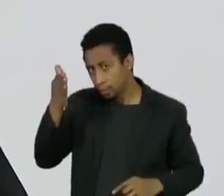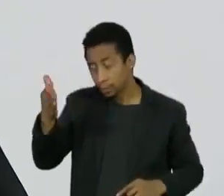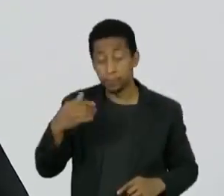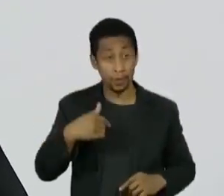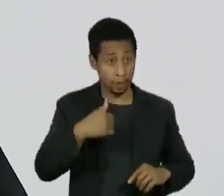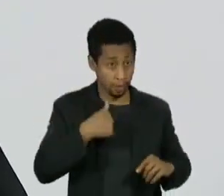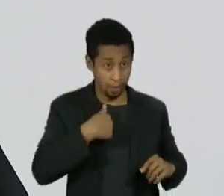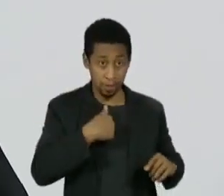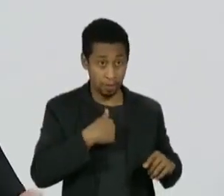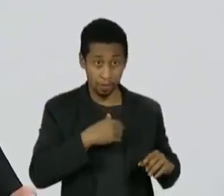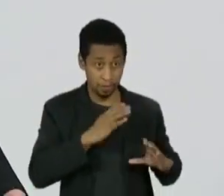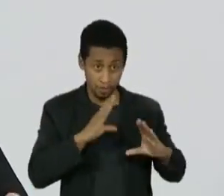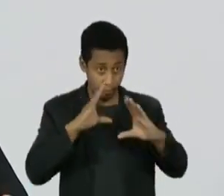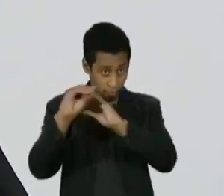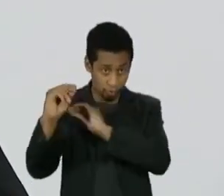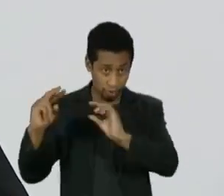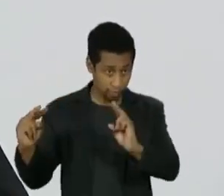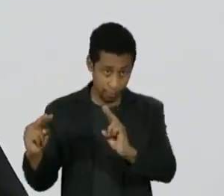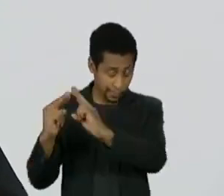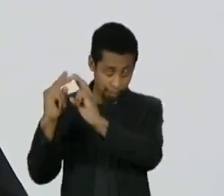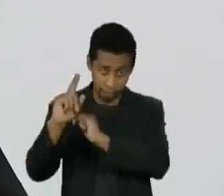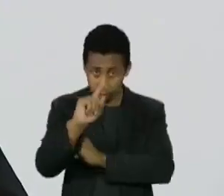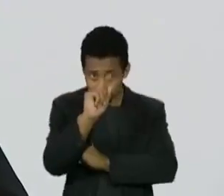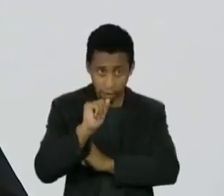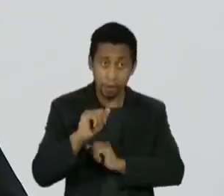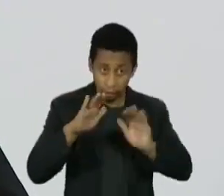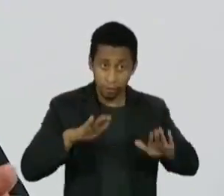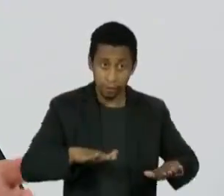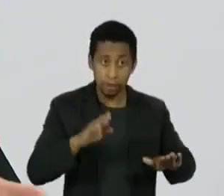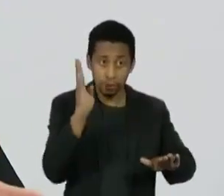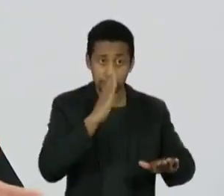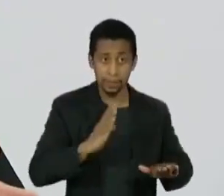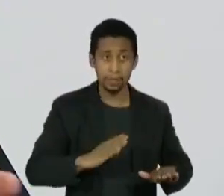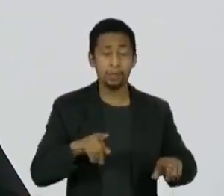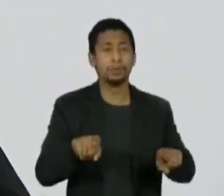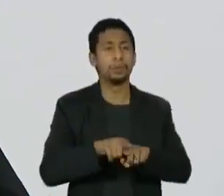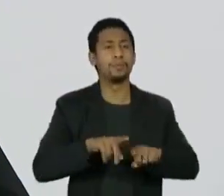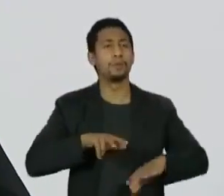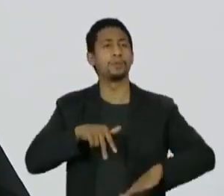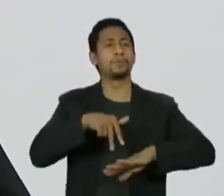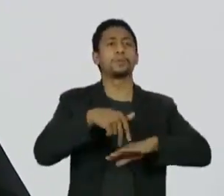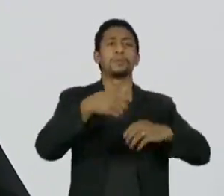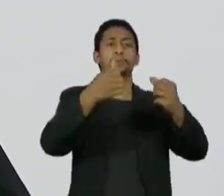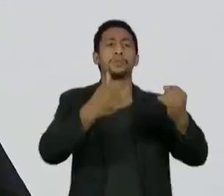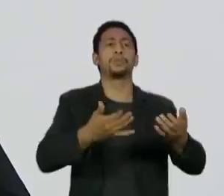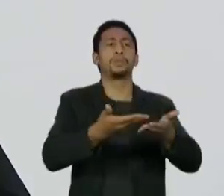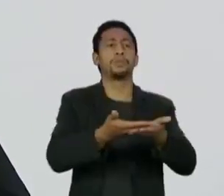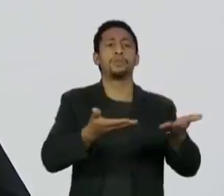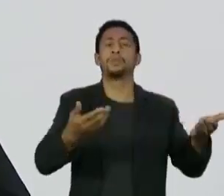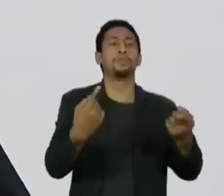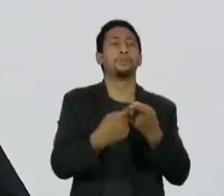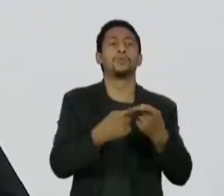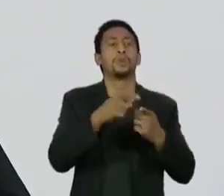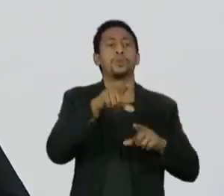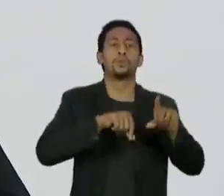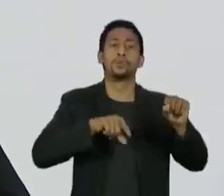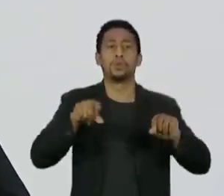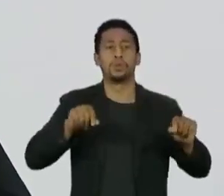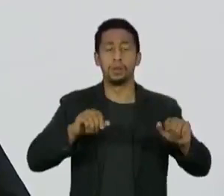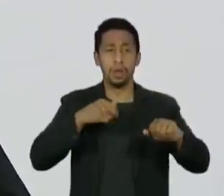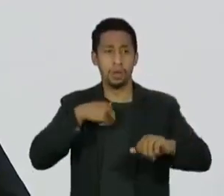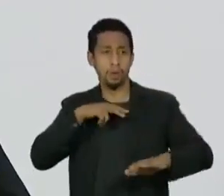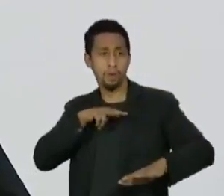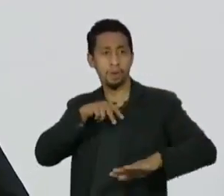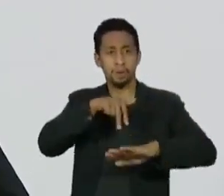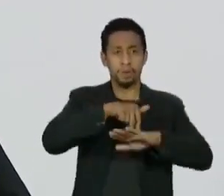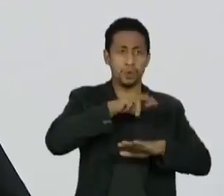não vou fugir para Paris, essa é a primeira coisa. A segunda coisa é que você tem que ter postura e explicar para o seu Estado a escolha que você vai fazer. Eu não subiria no